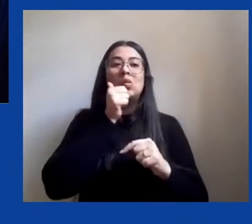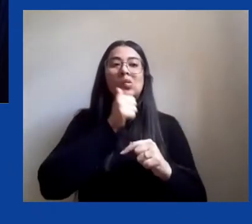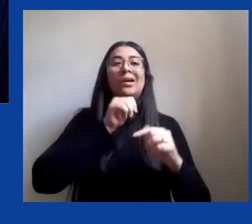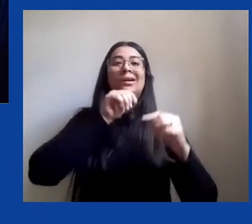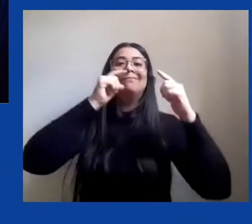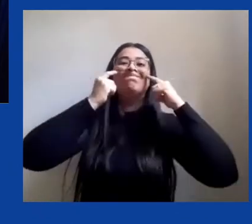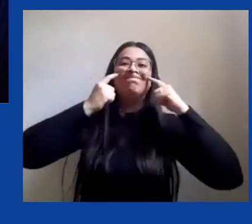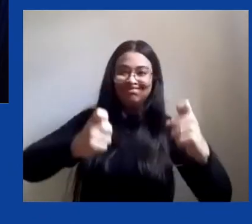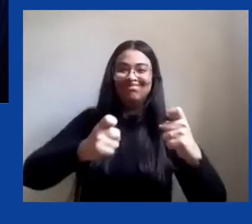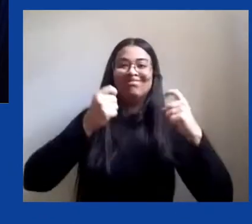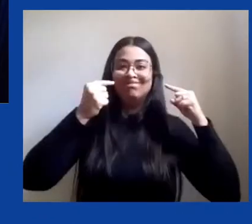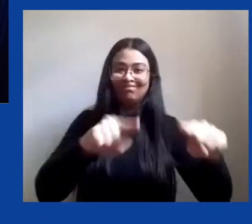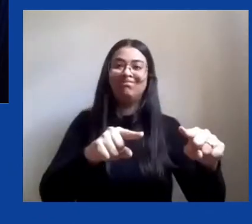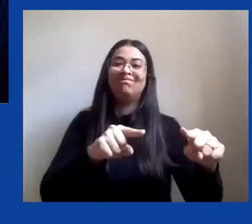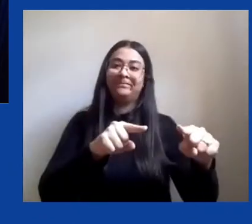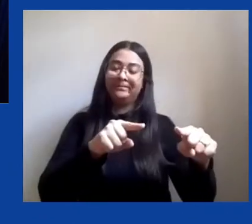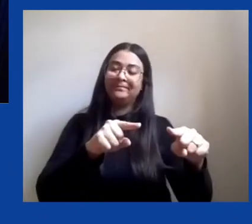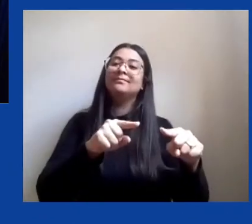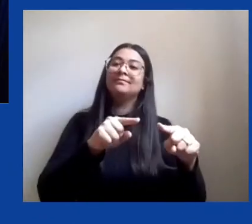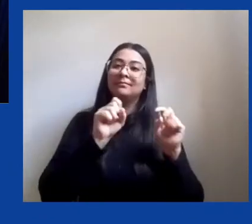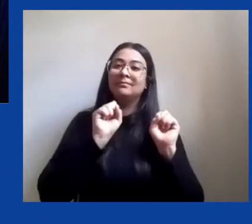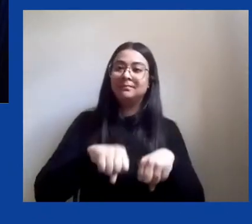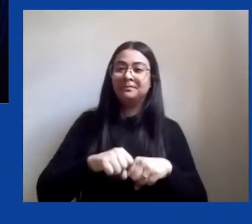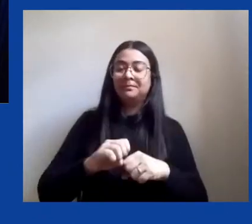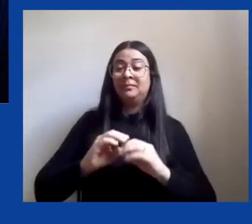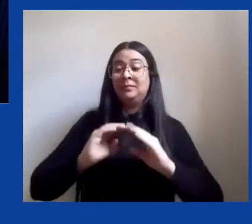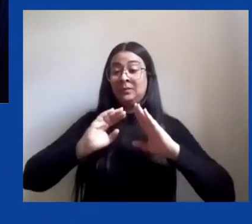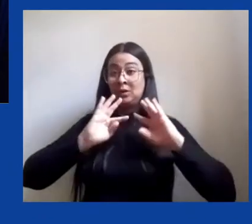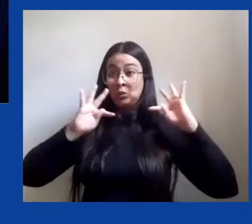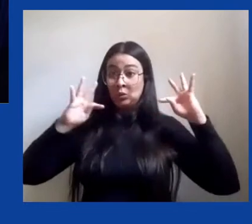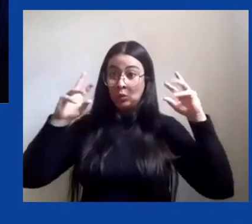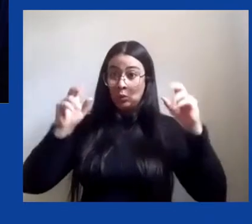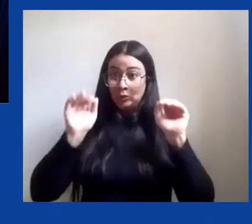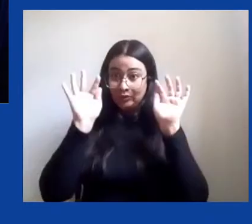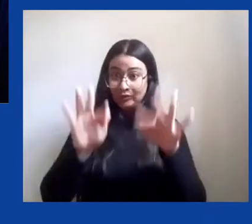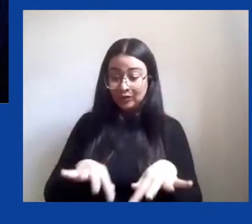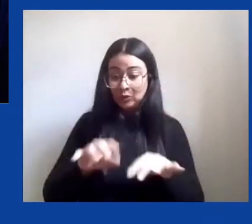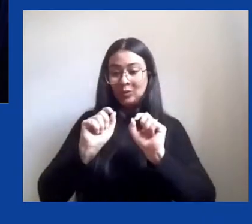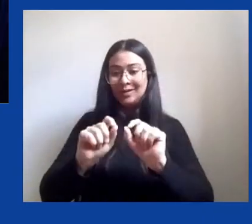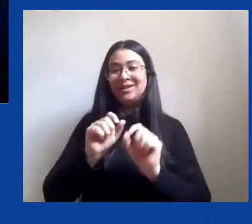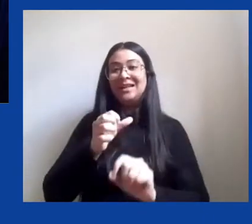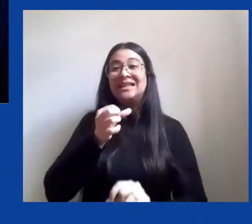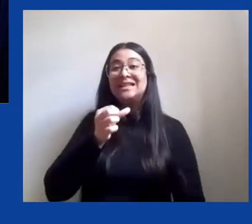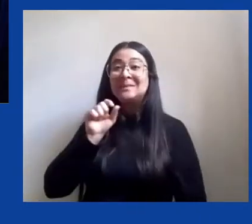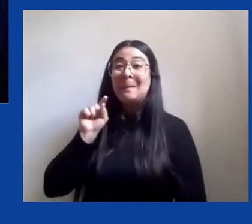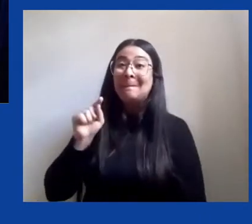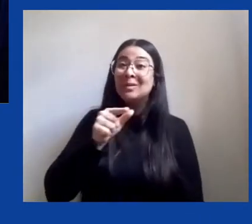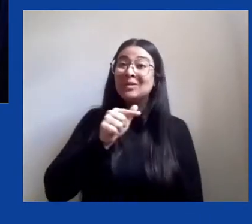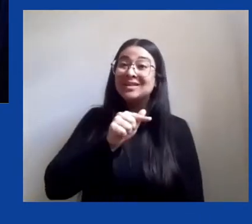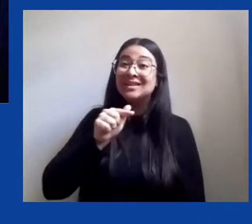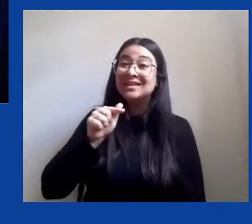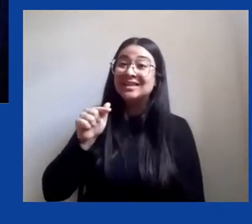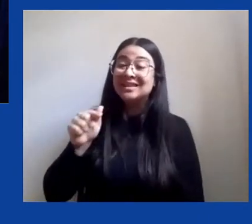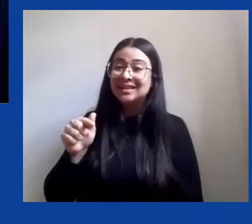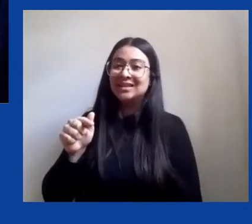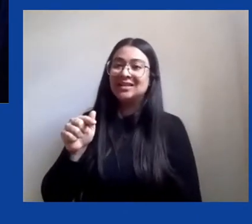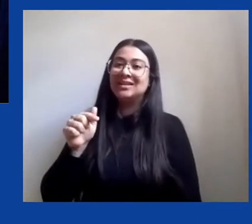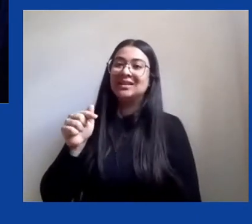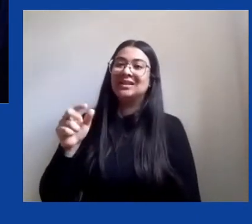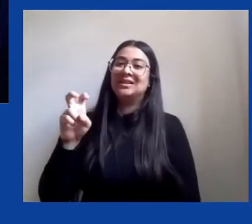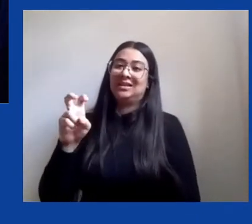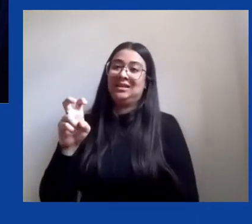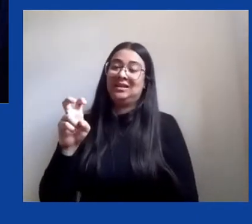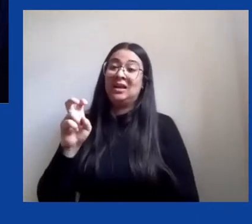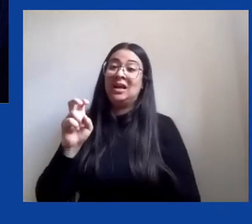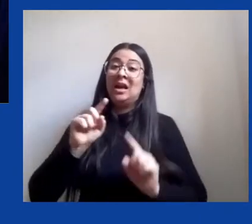O total de socorros prestados passou de 6.775 para 9.817